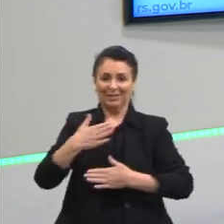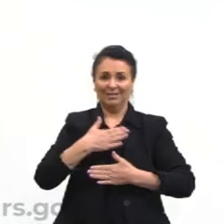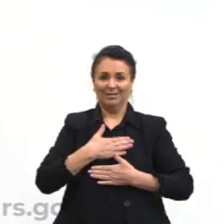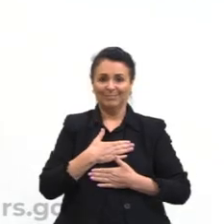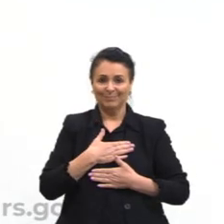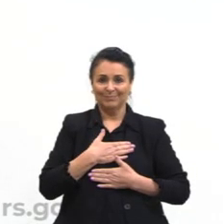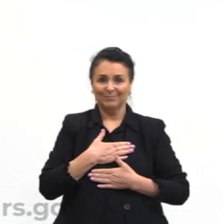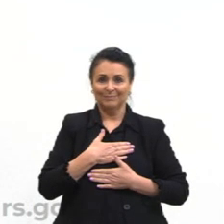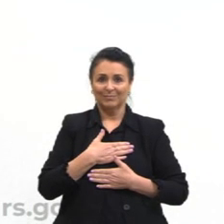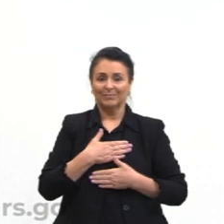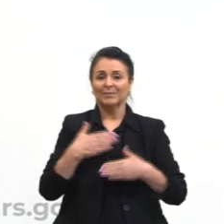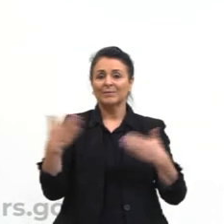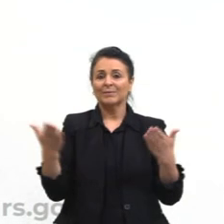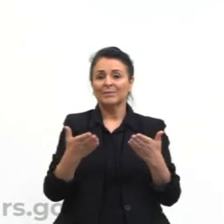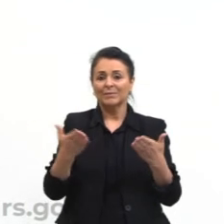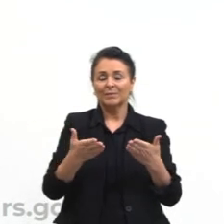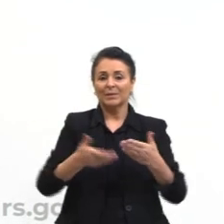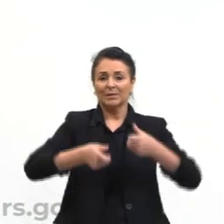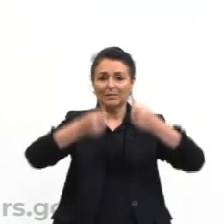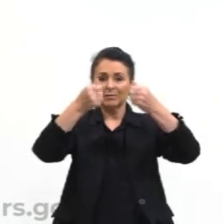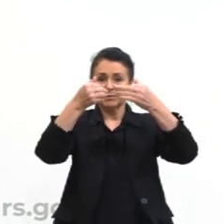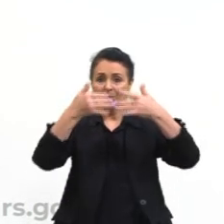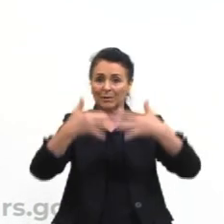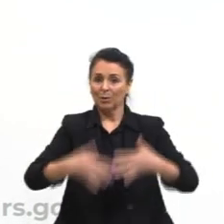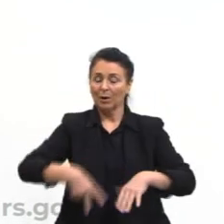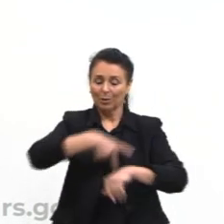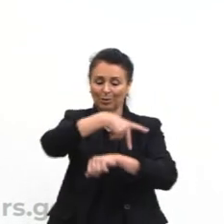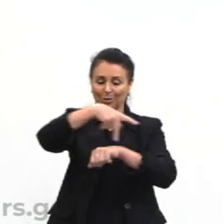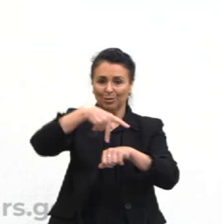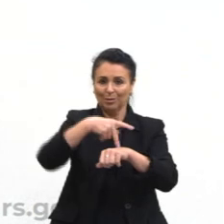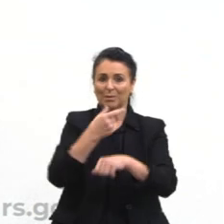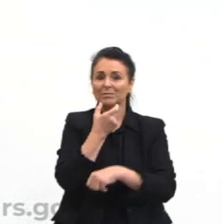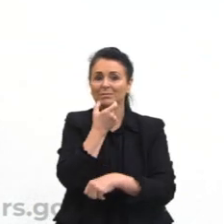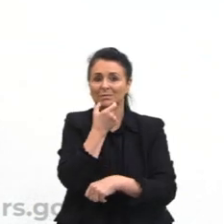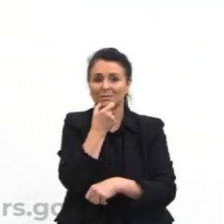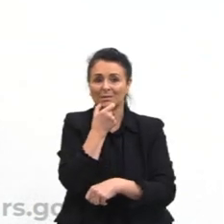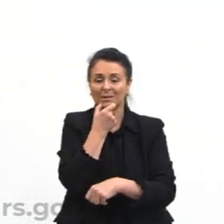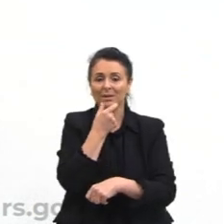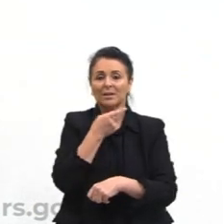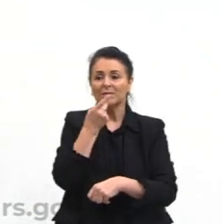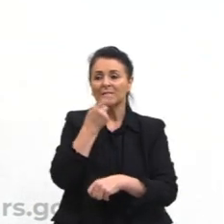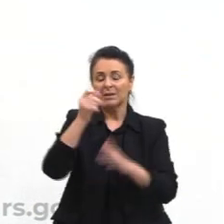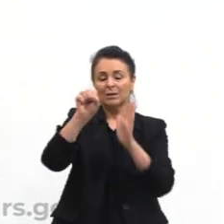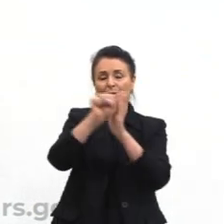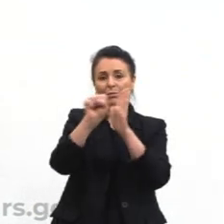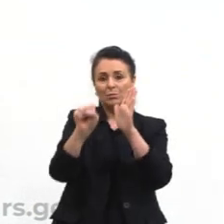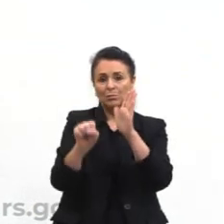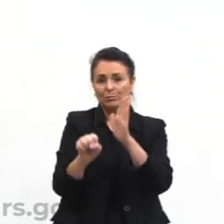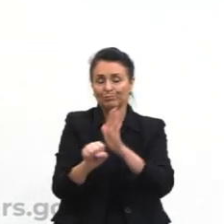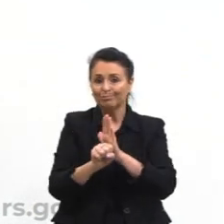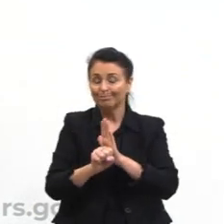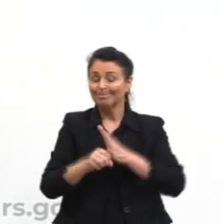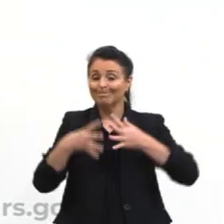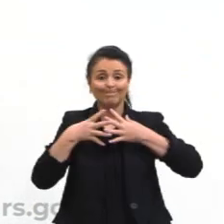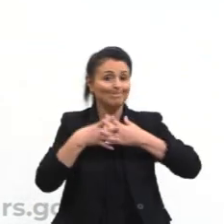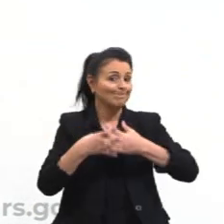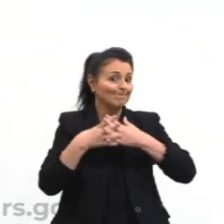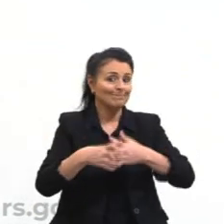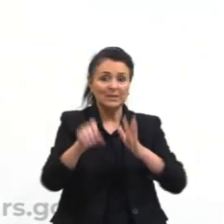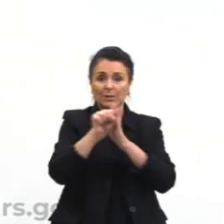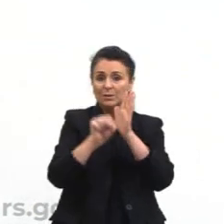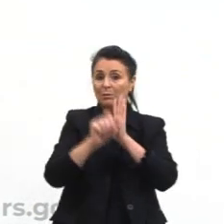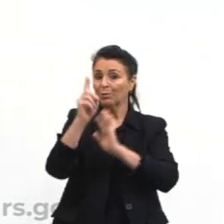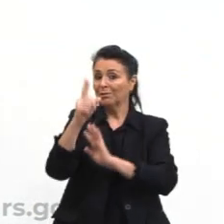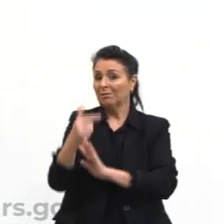E a gente vai falar um pouquinho também da Inglaterra. E a gente vai começar a falar de um século muito conturbado, o século XVII na